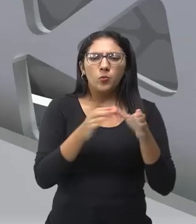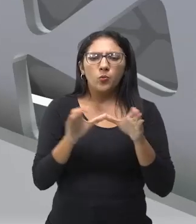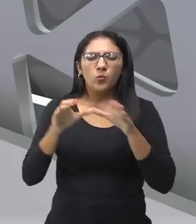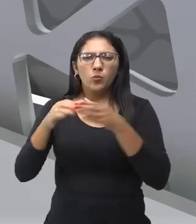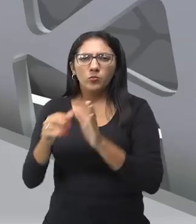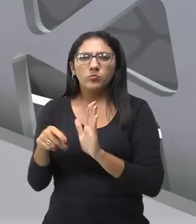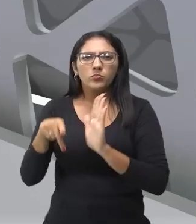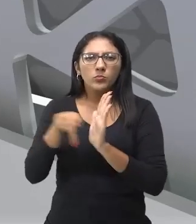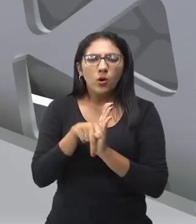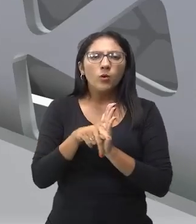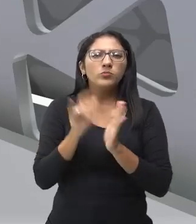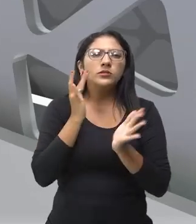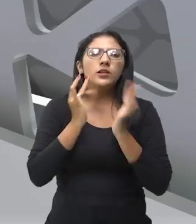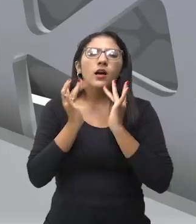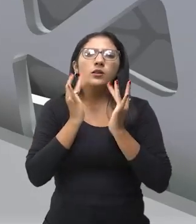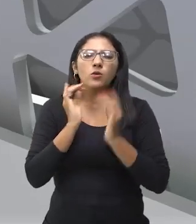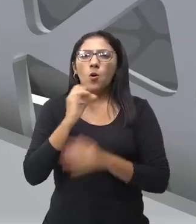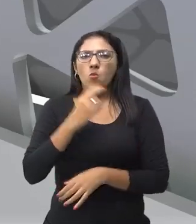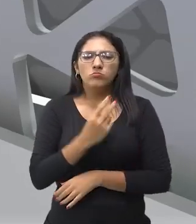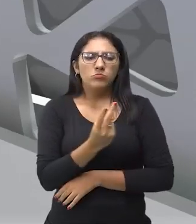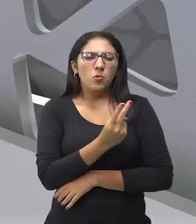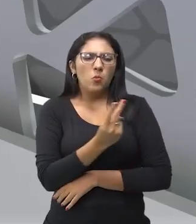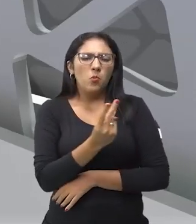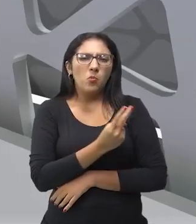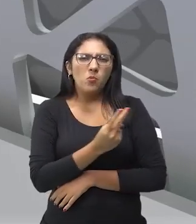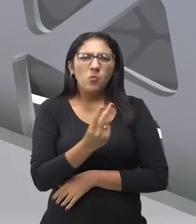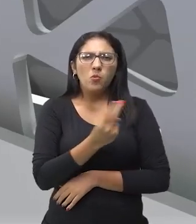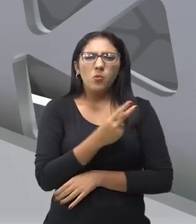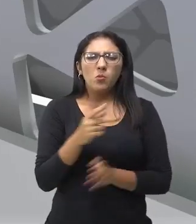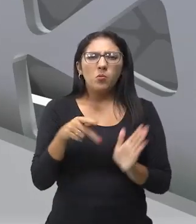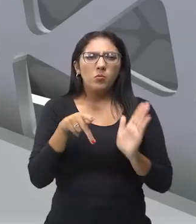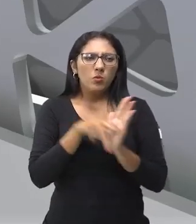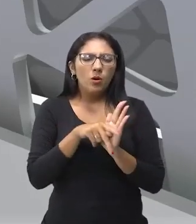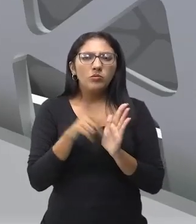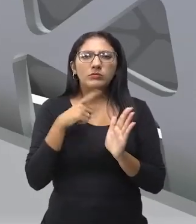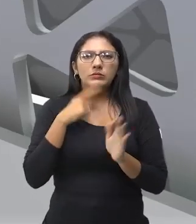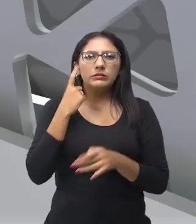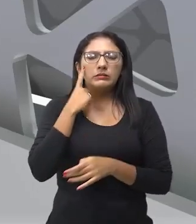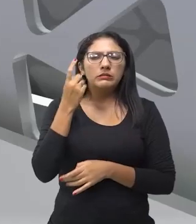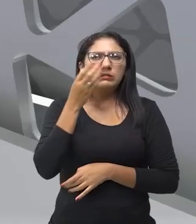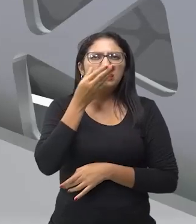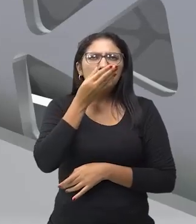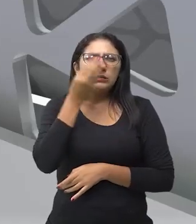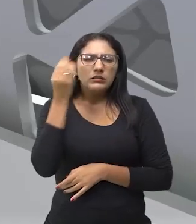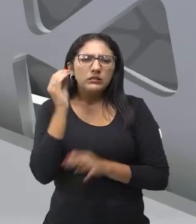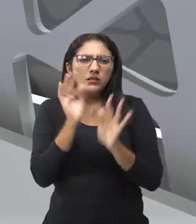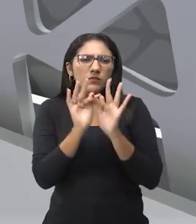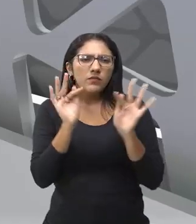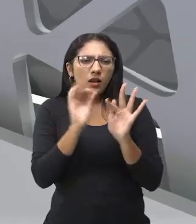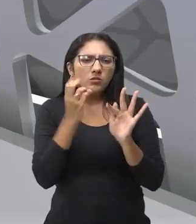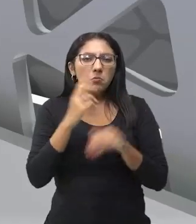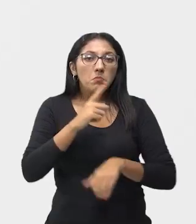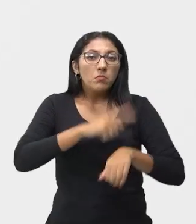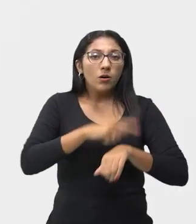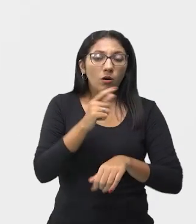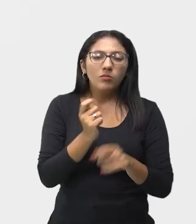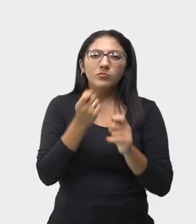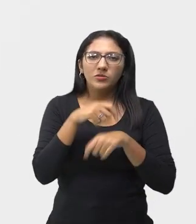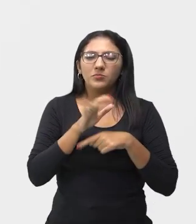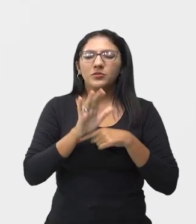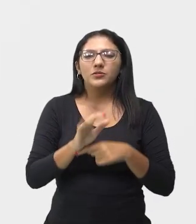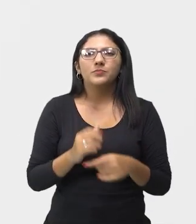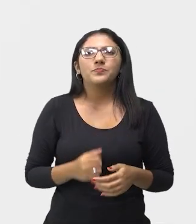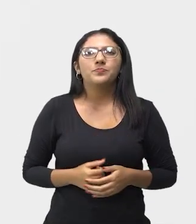um par de atores, um casal, eles ali improvisam toda uma história na hora. Então,